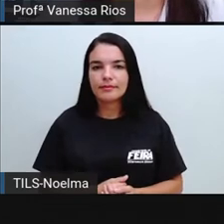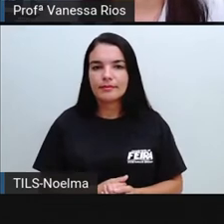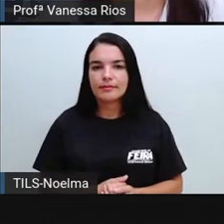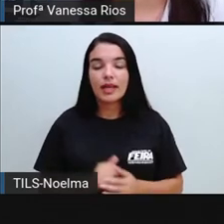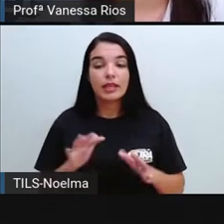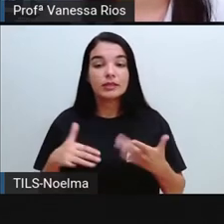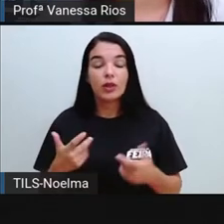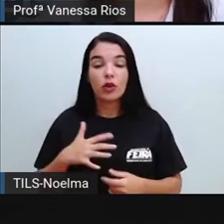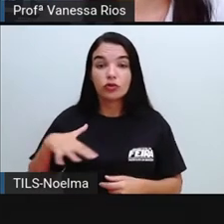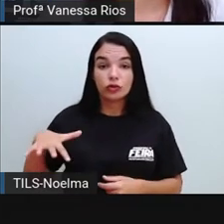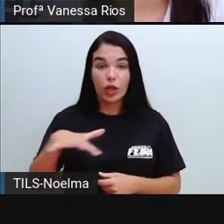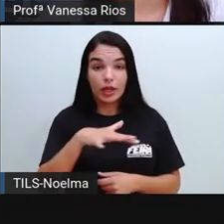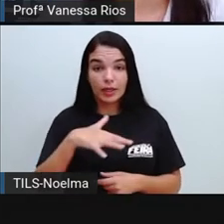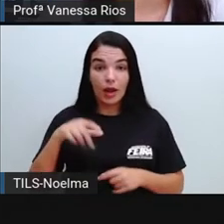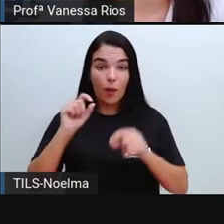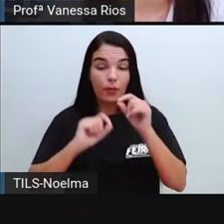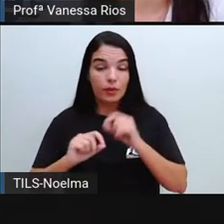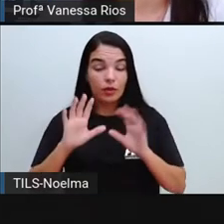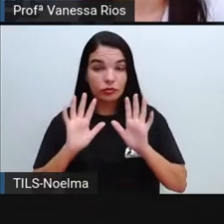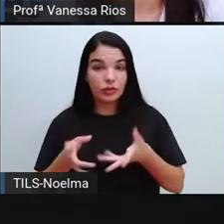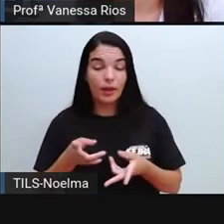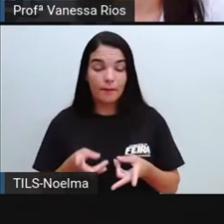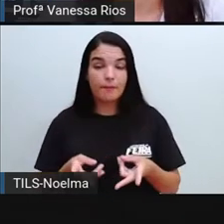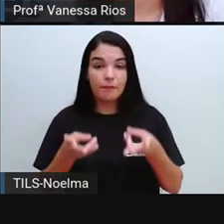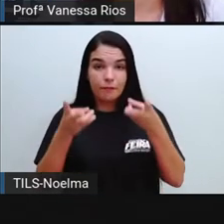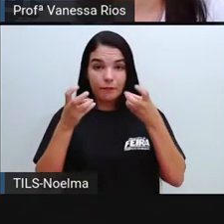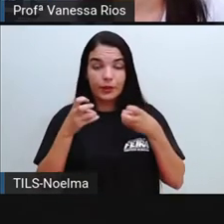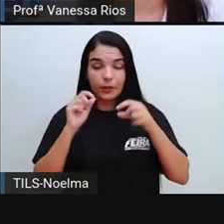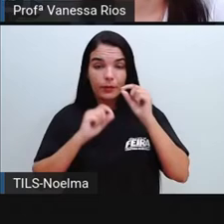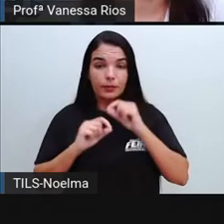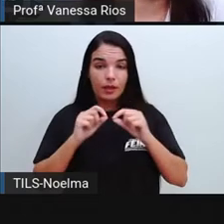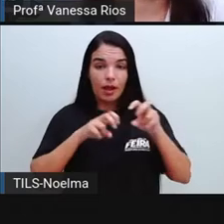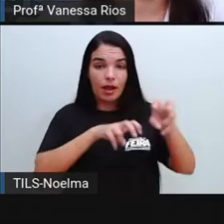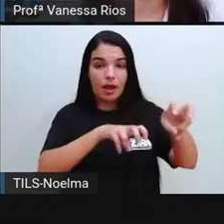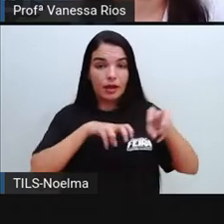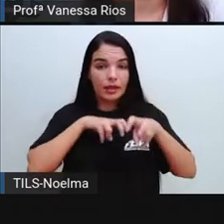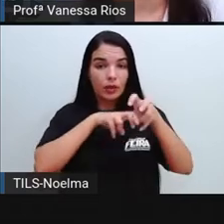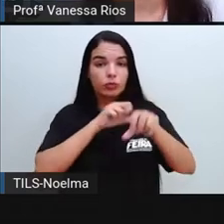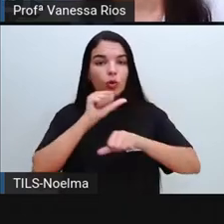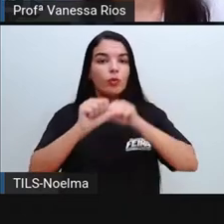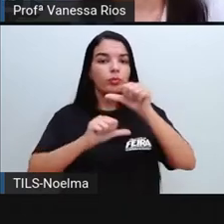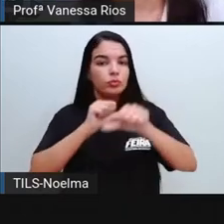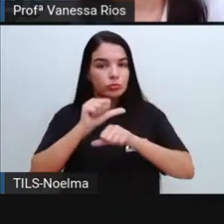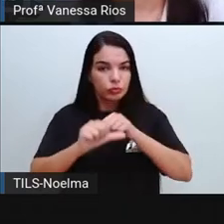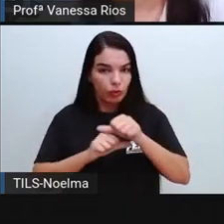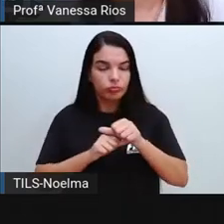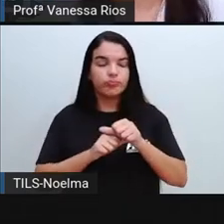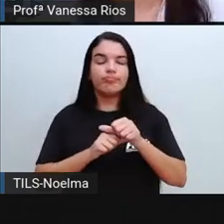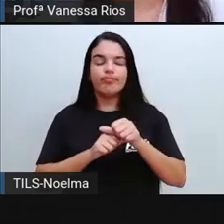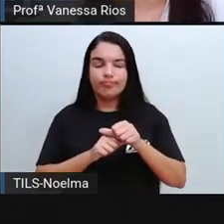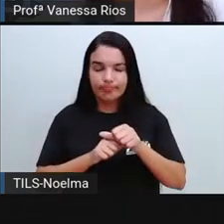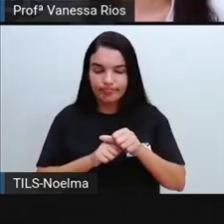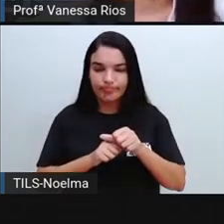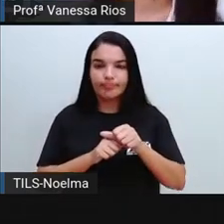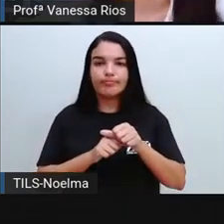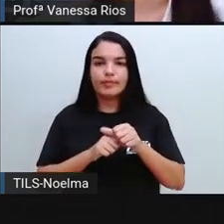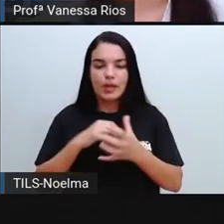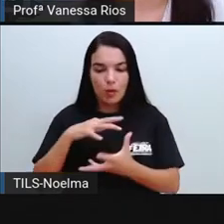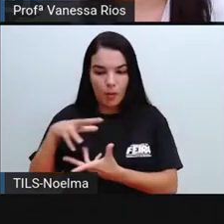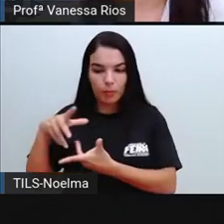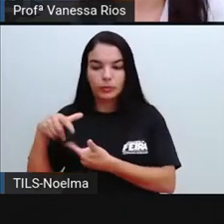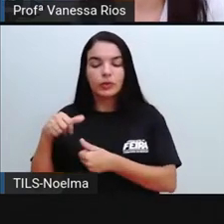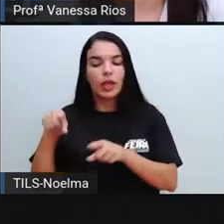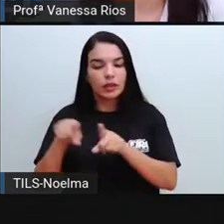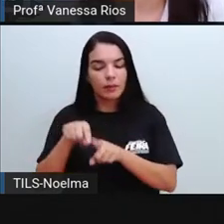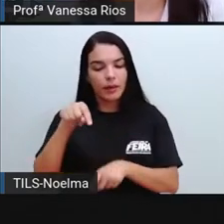Então, de forma geral, a gente já observou que a agricultura mudou no Brasil, e aí mudou no mundo todo,